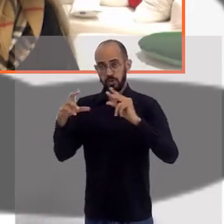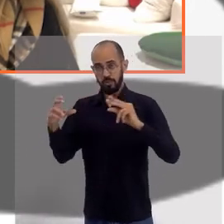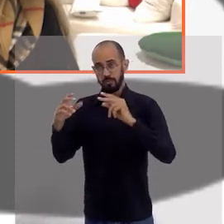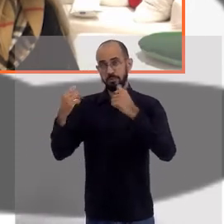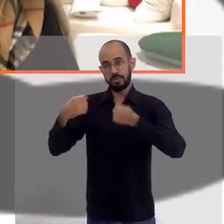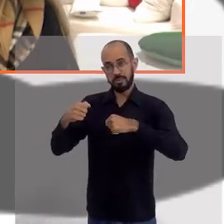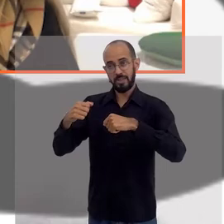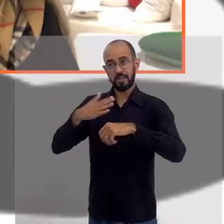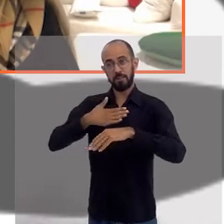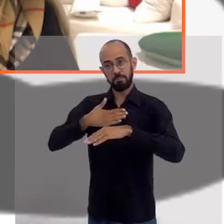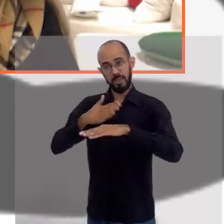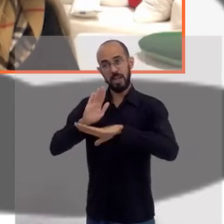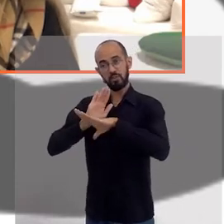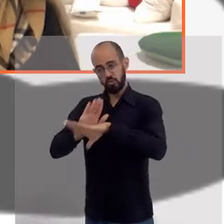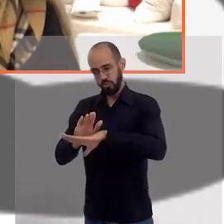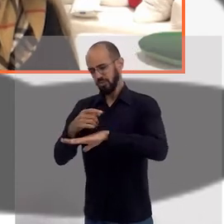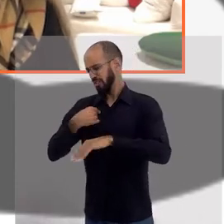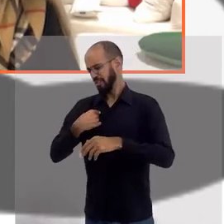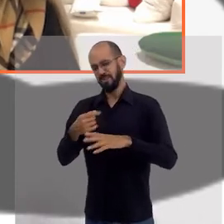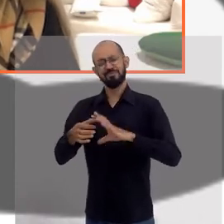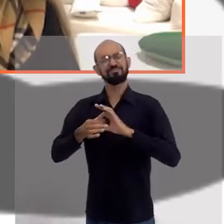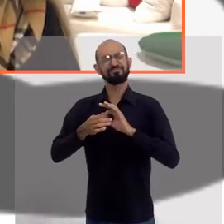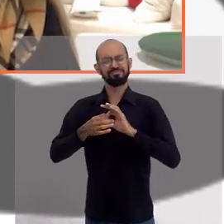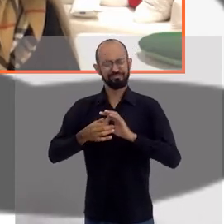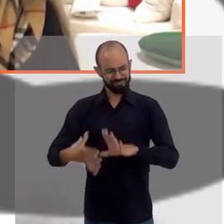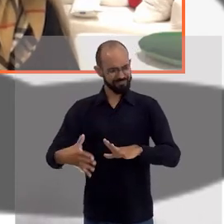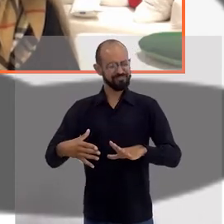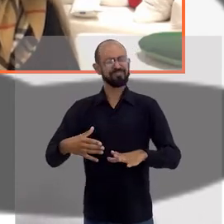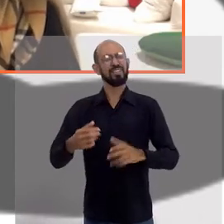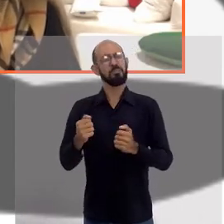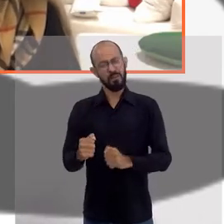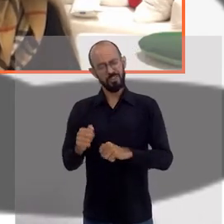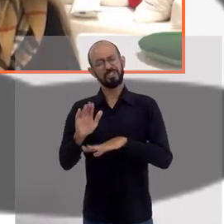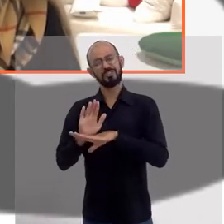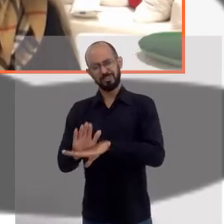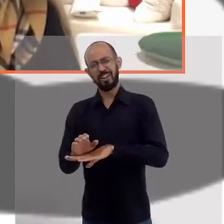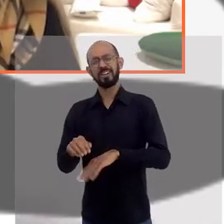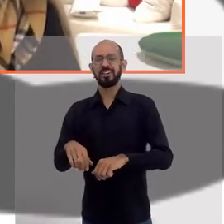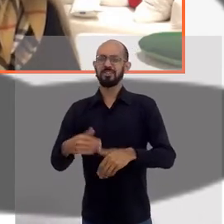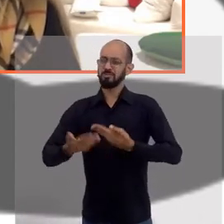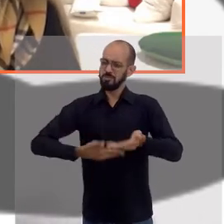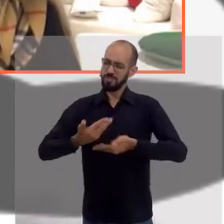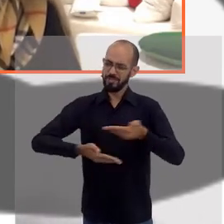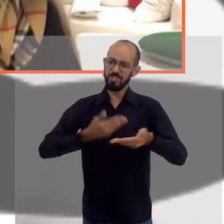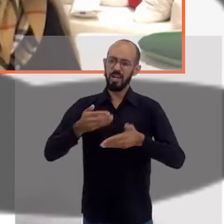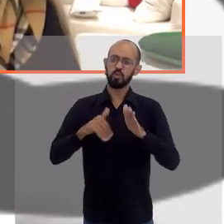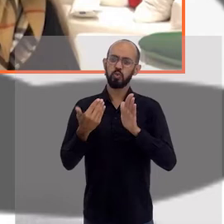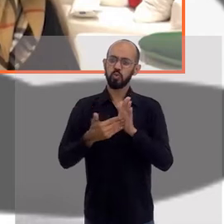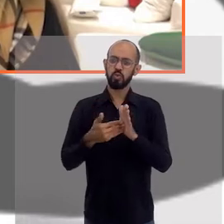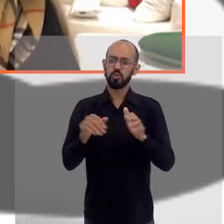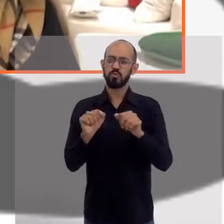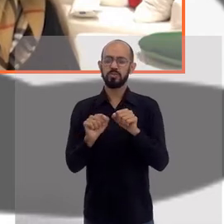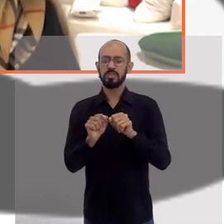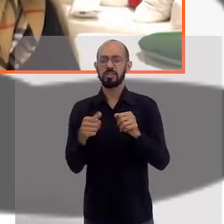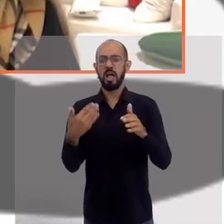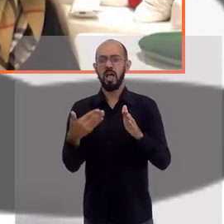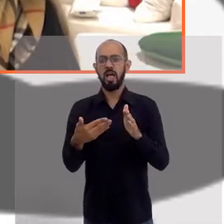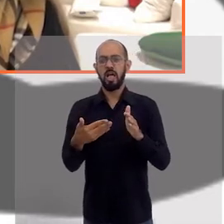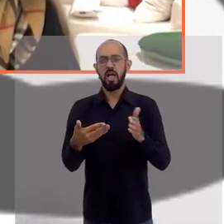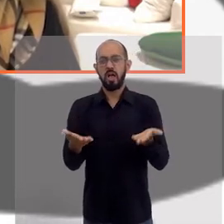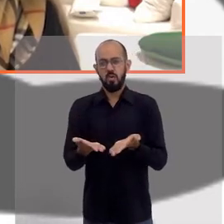Florianópolis precisar da minha ajuda, eu estou à disposição. E outros que quiserem também, eu posso compartilhar tudo o que foi feito até hoje.